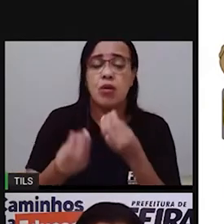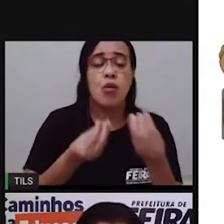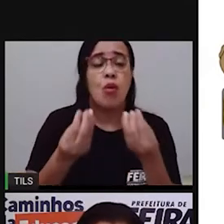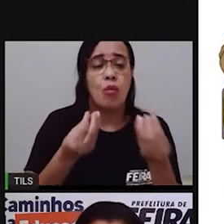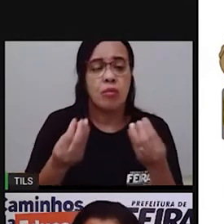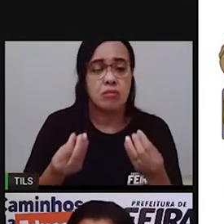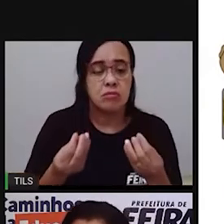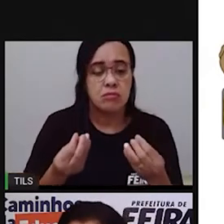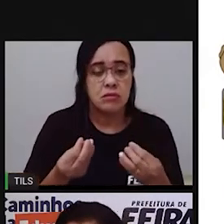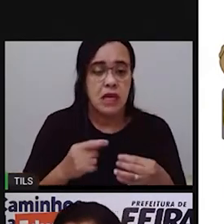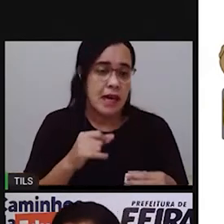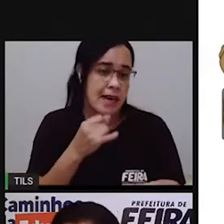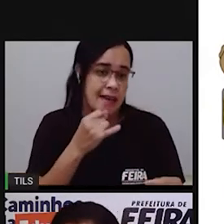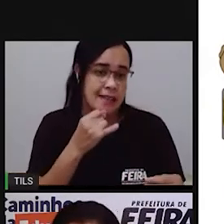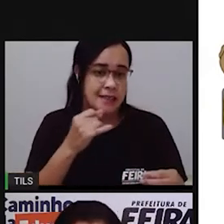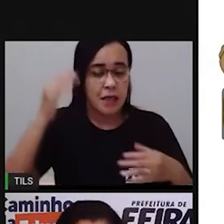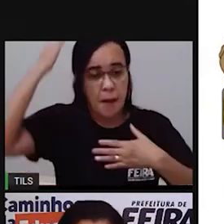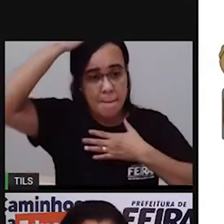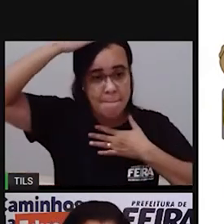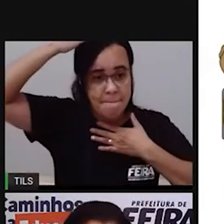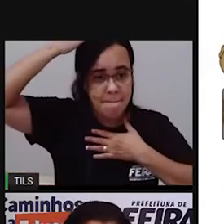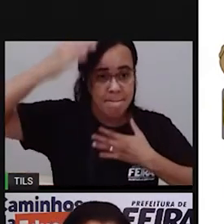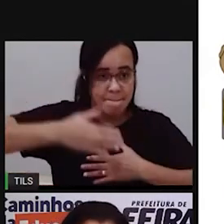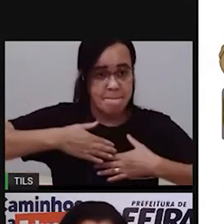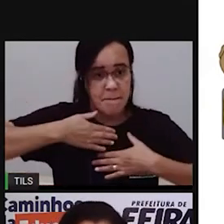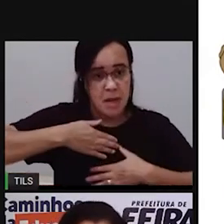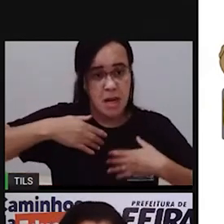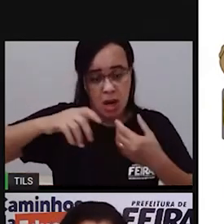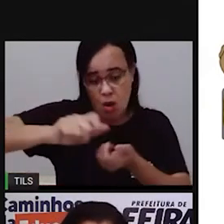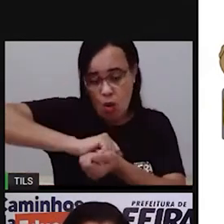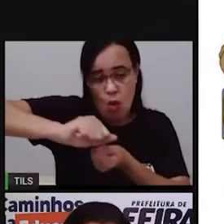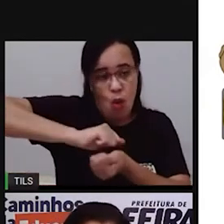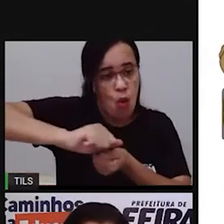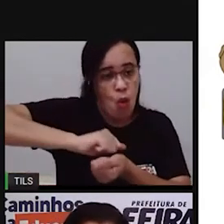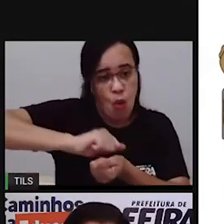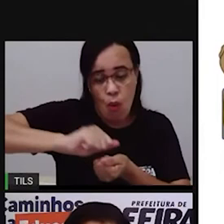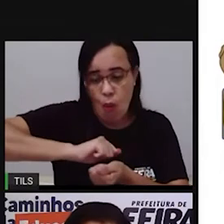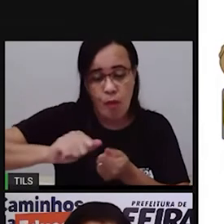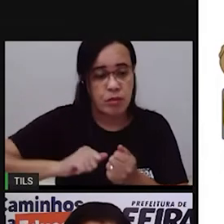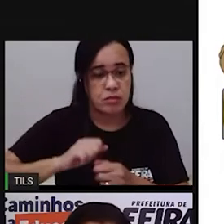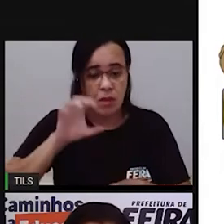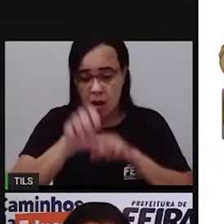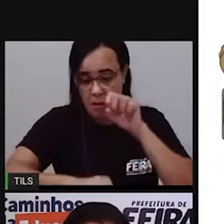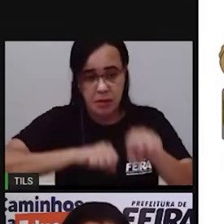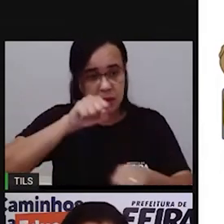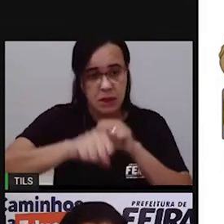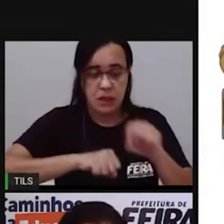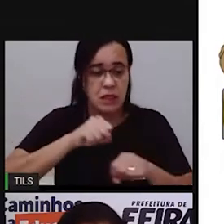banho na hora de lavar roupa na hora de lavar a bicicleta carro